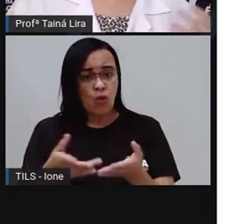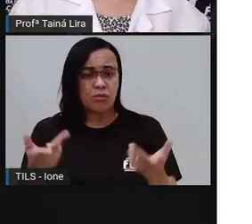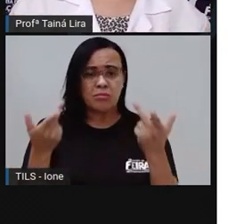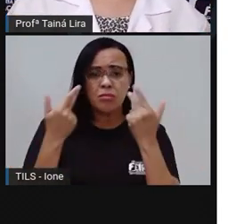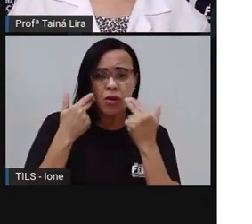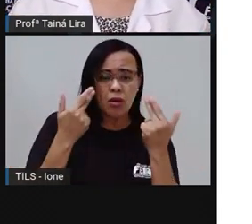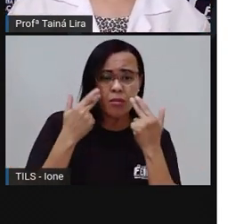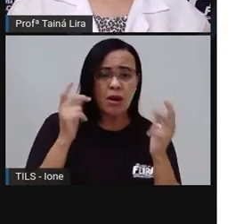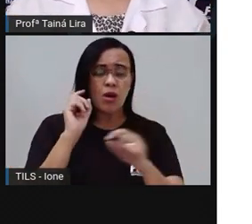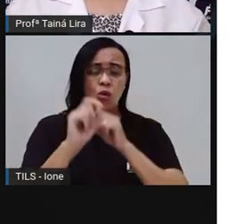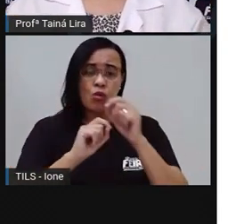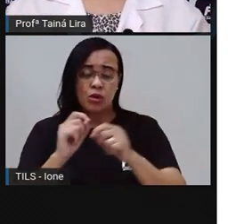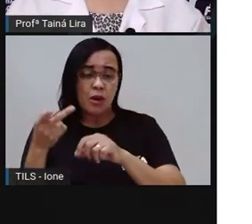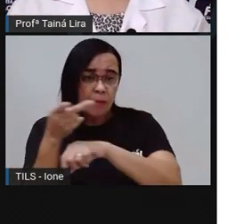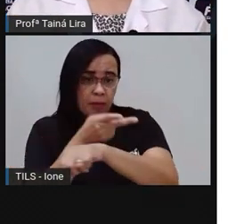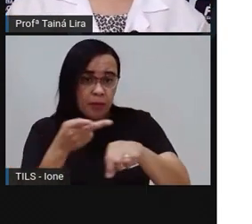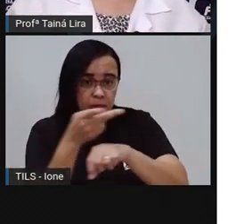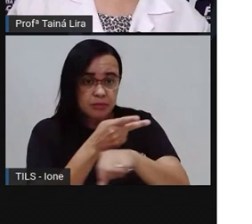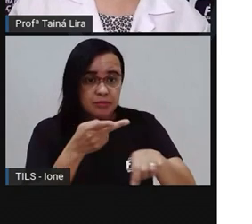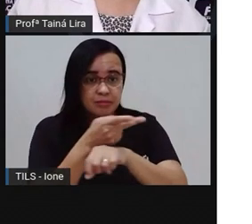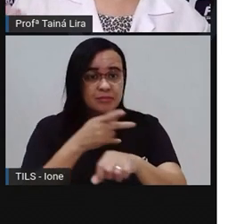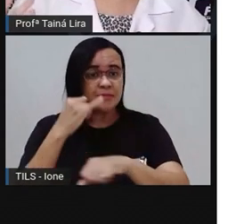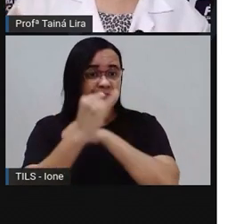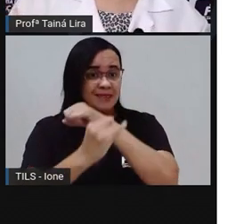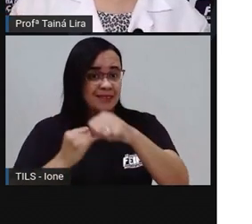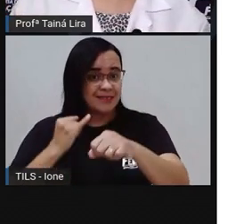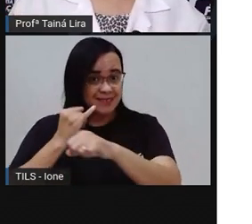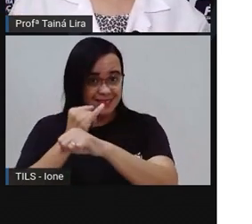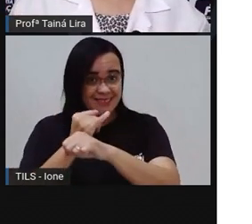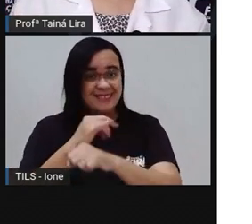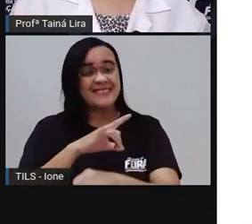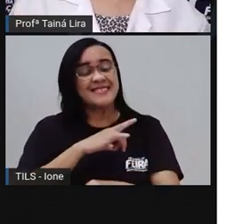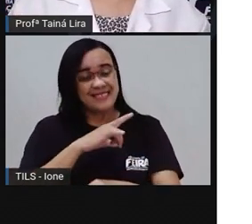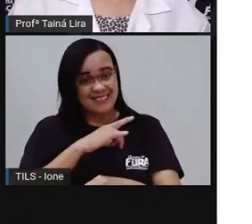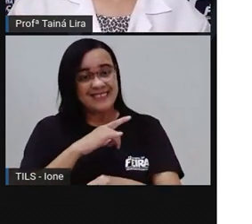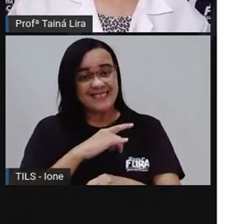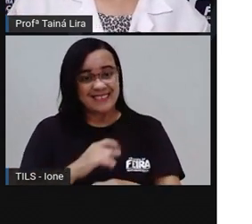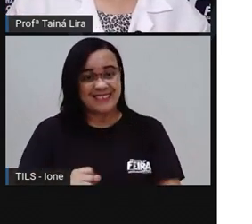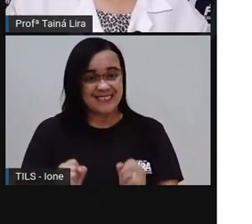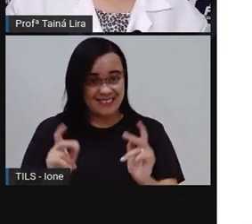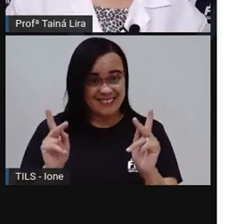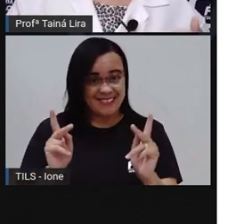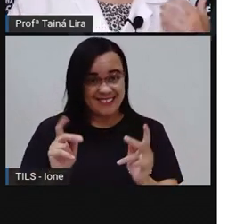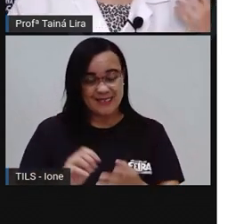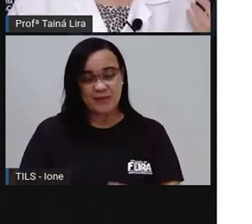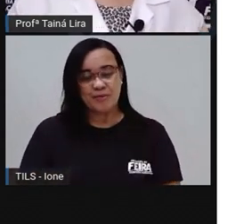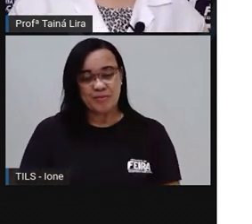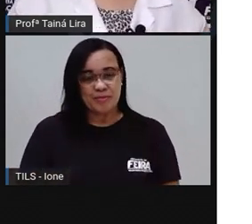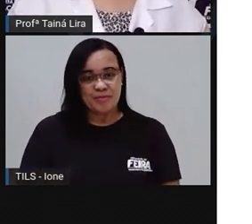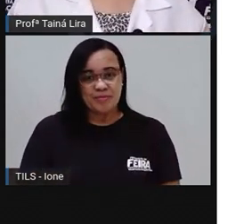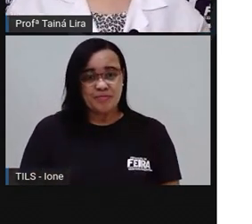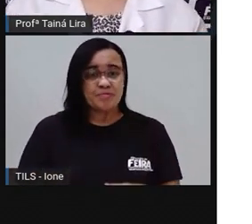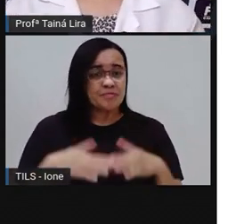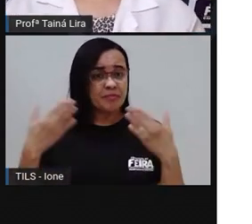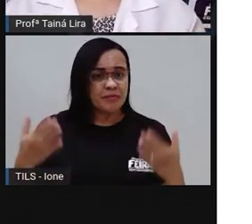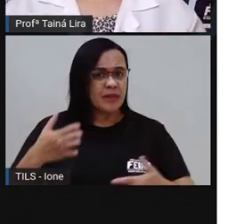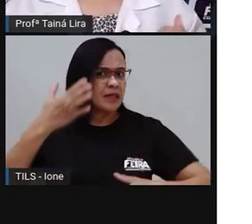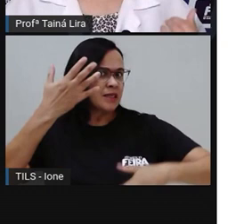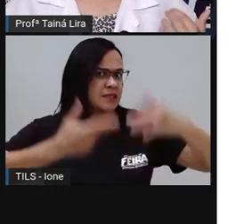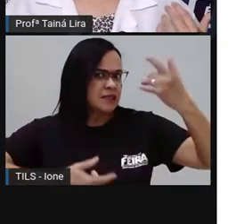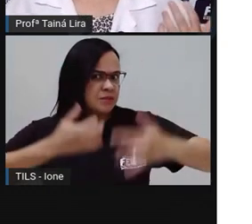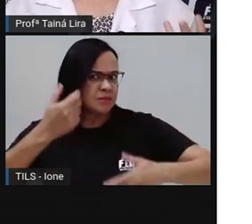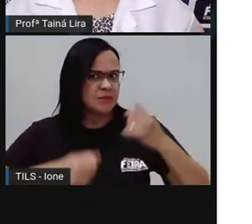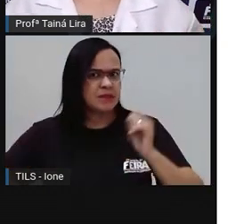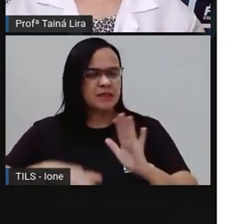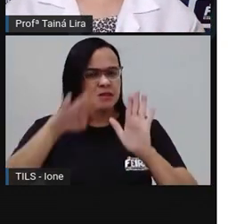consultarem, né? Essas receitas na internet, tá bom? E quando eu falo de programa